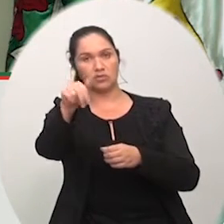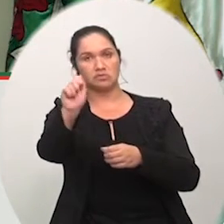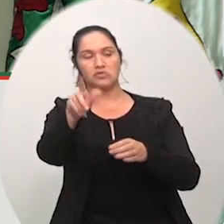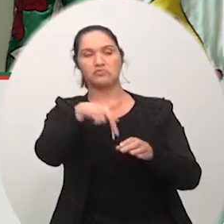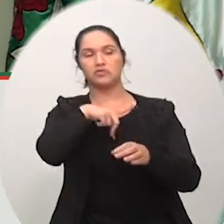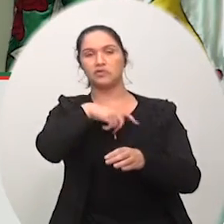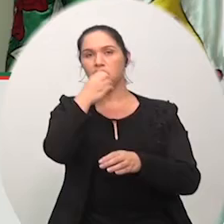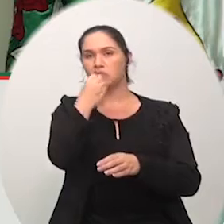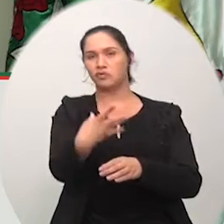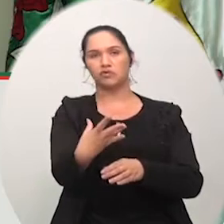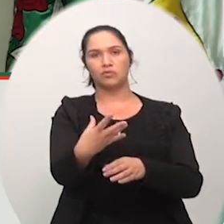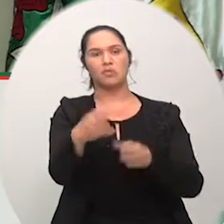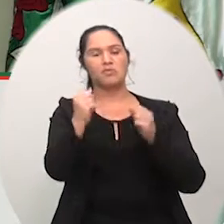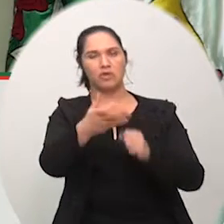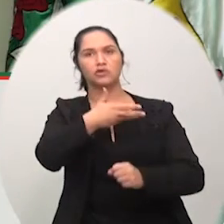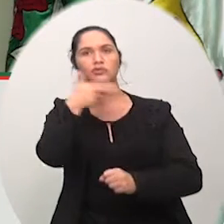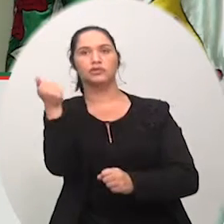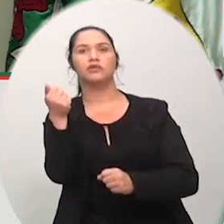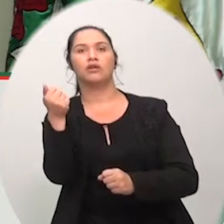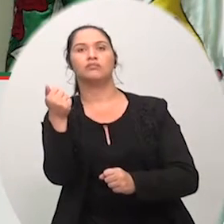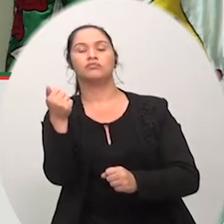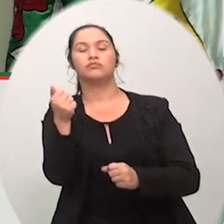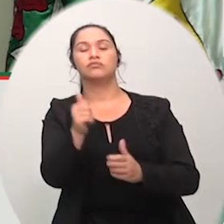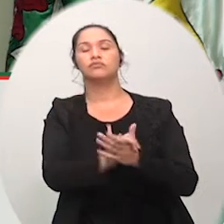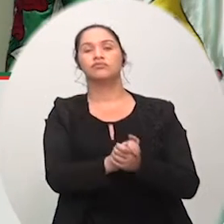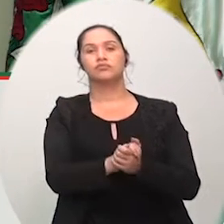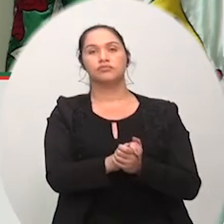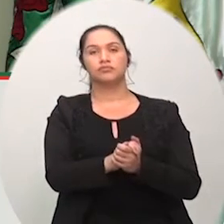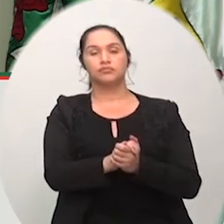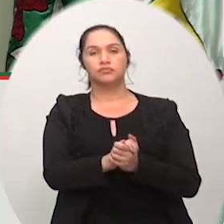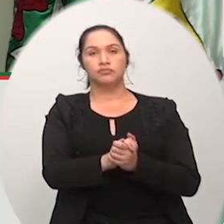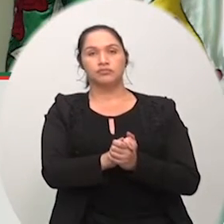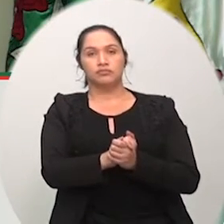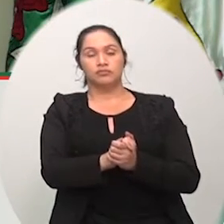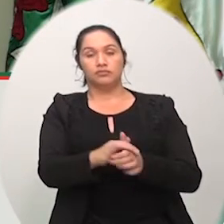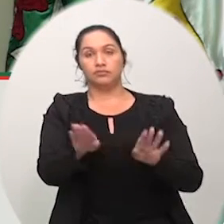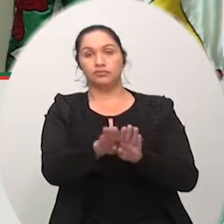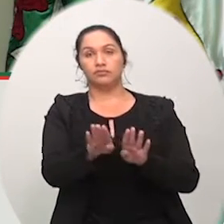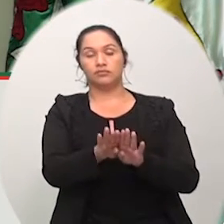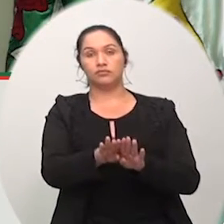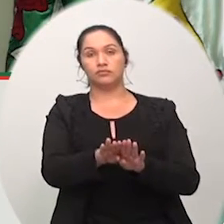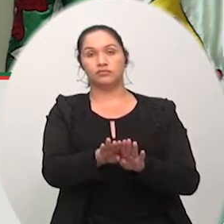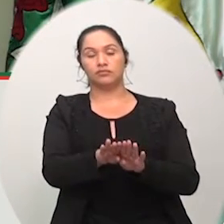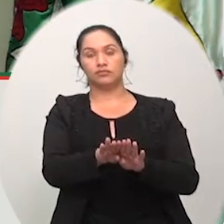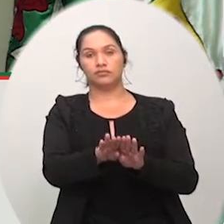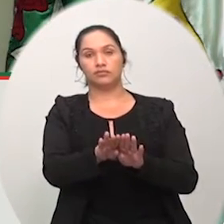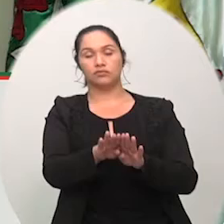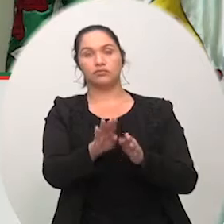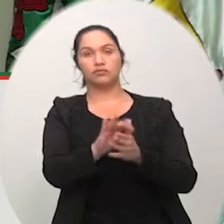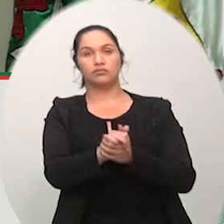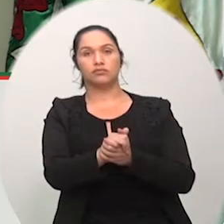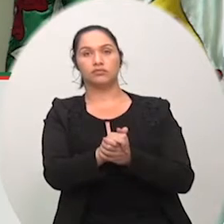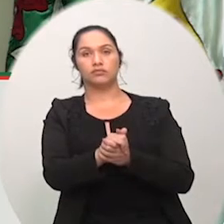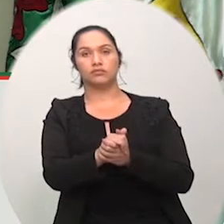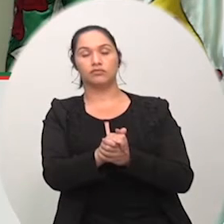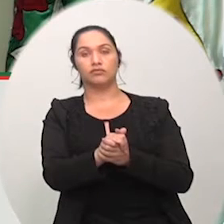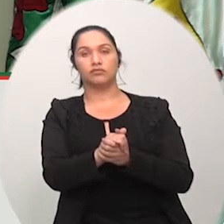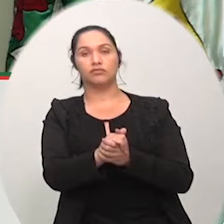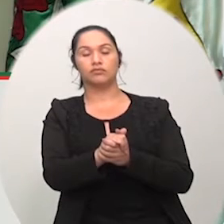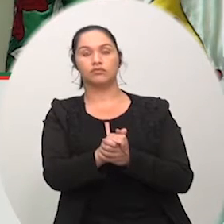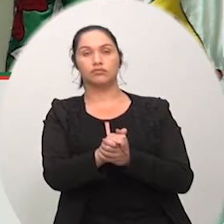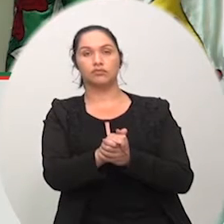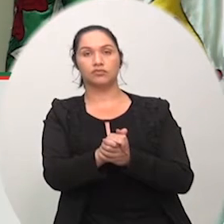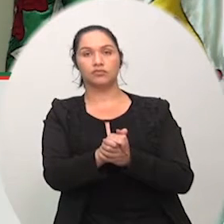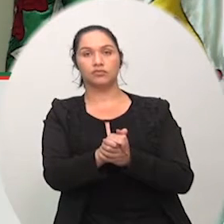otimizado melhorado ainda a sua atuação que já é boa ainda pode ficar melhor temos a duplicação agora que há alguns anos ganhamos e